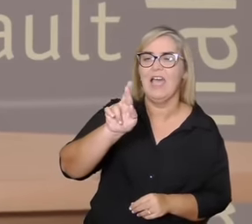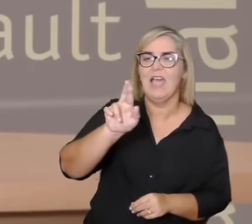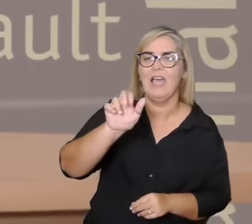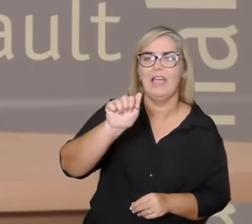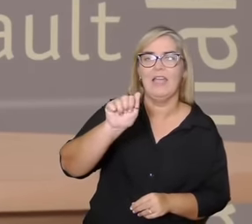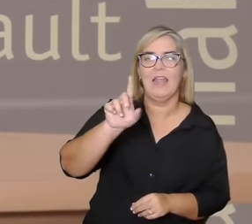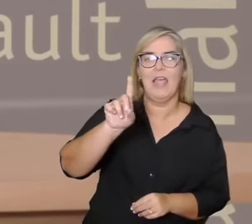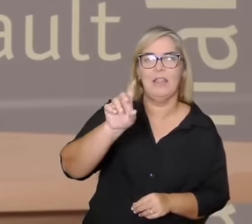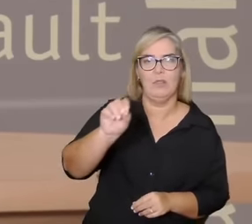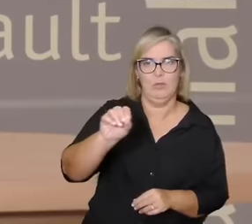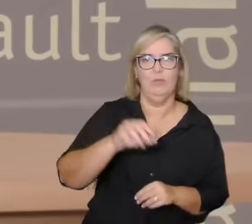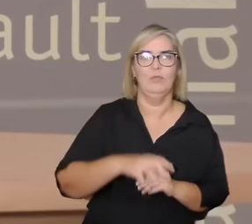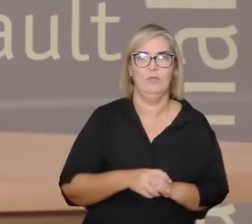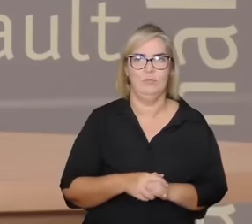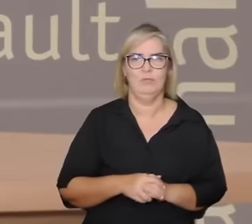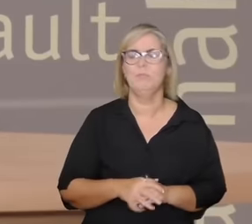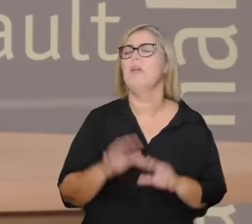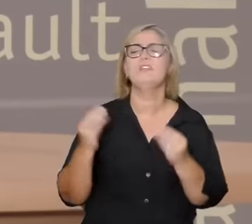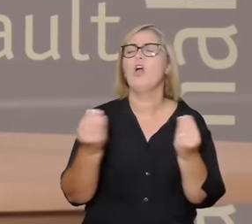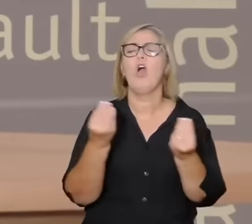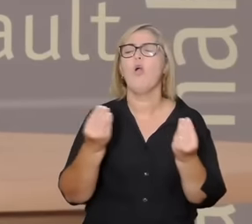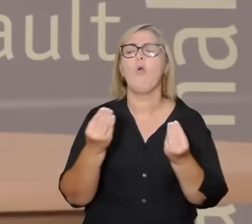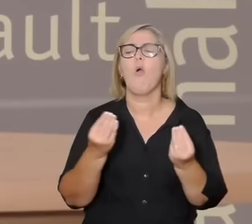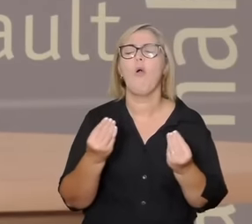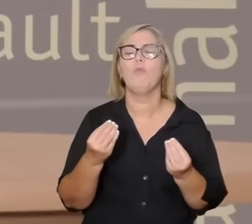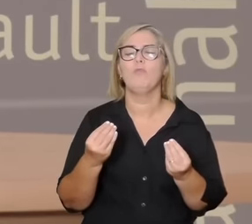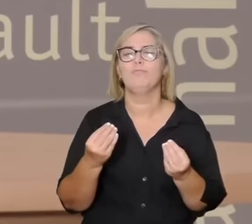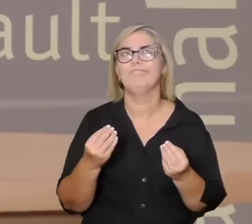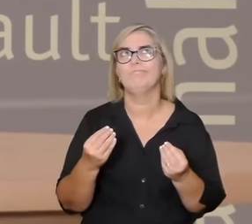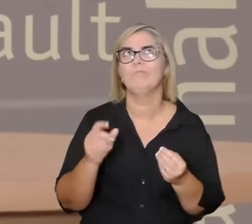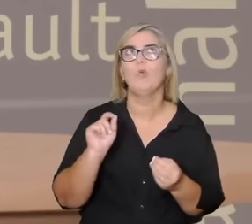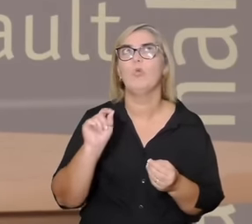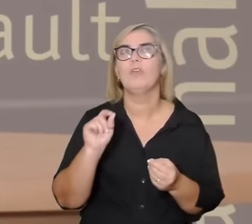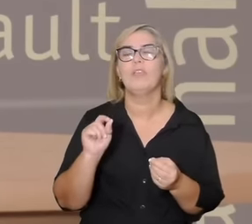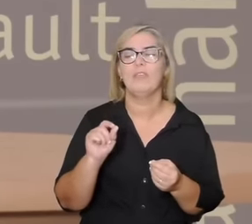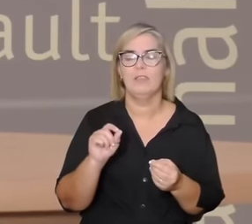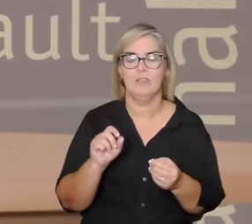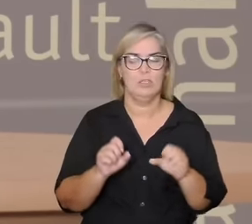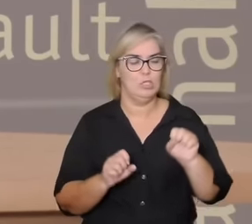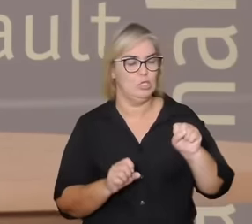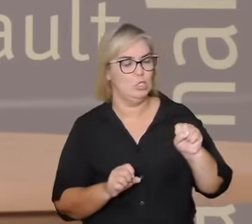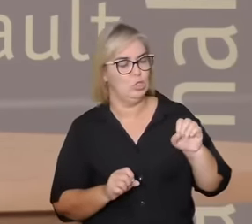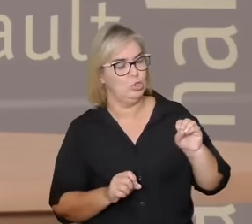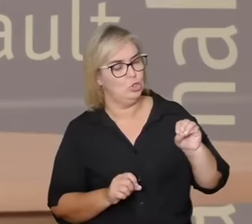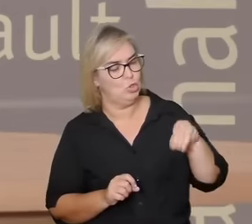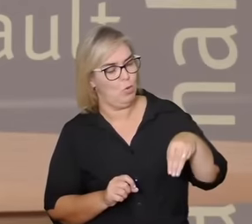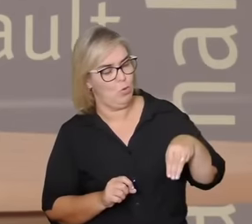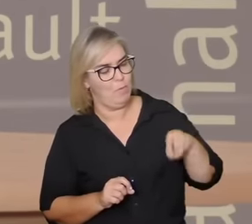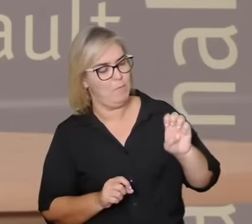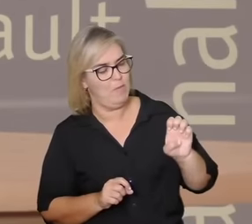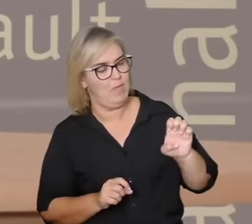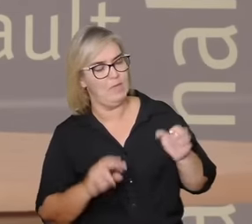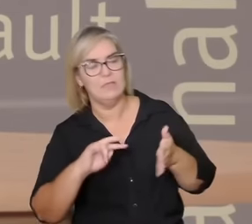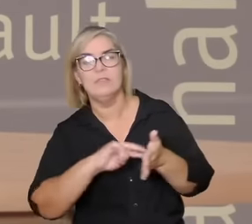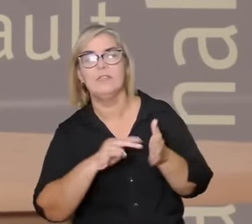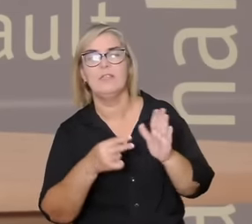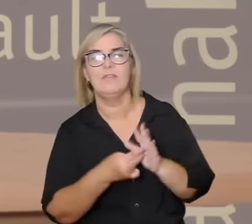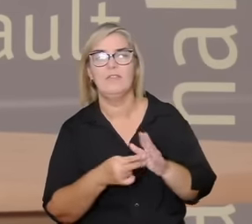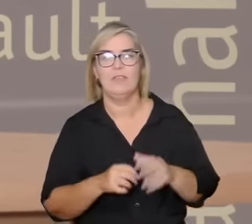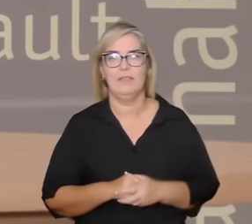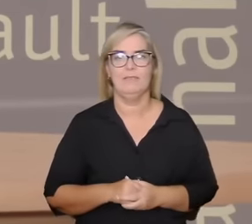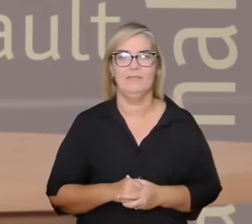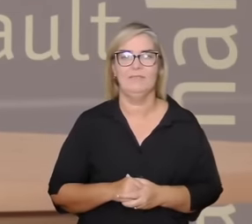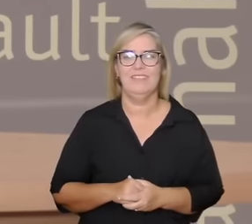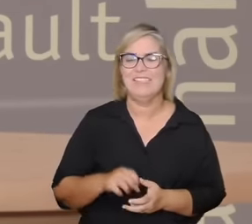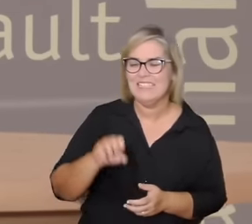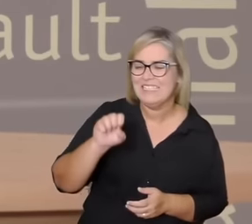sentido sagrado que eu estou a usar pensando com Assomê sagrado tem a ver com necessidade de